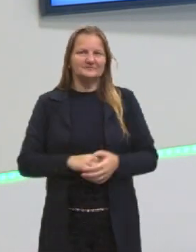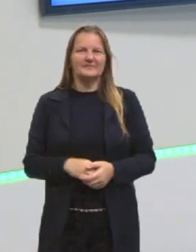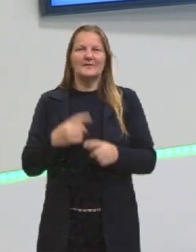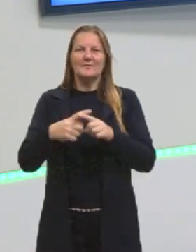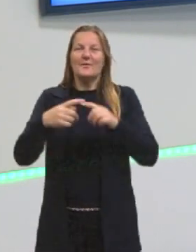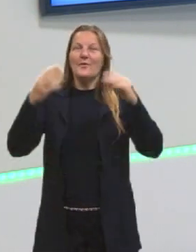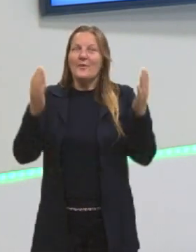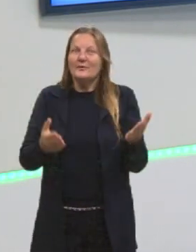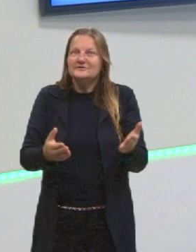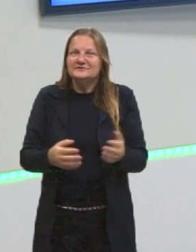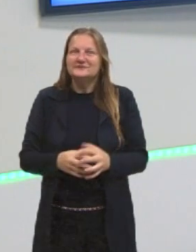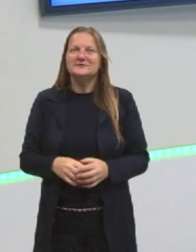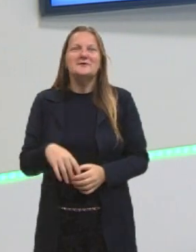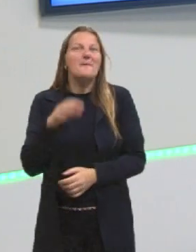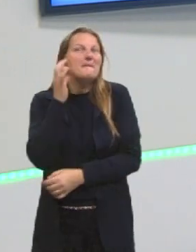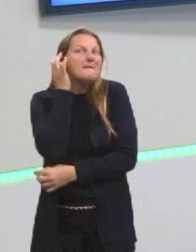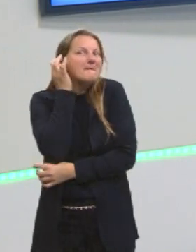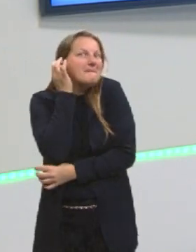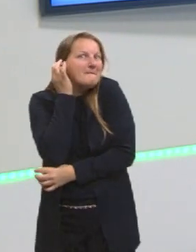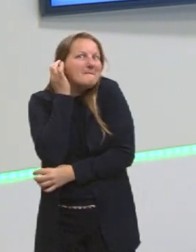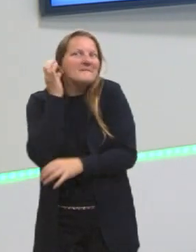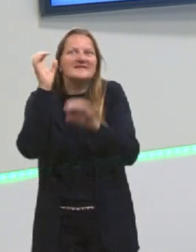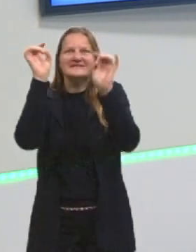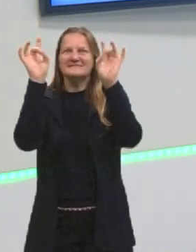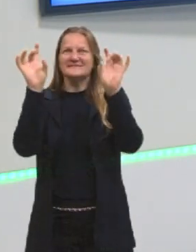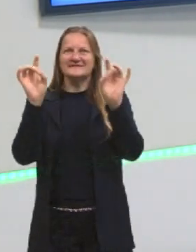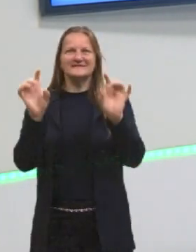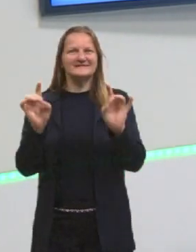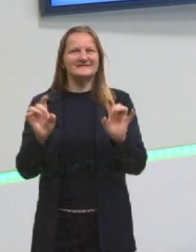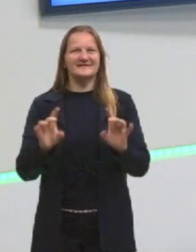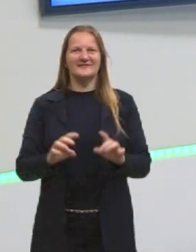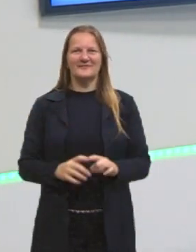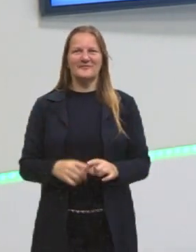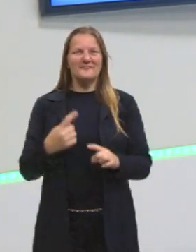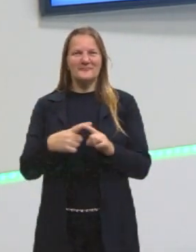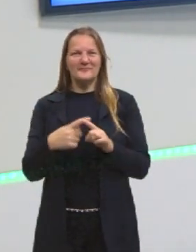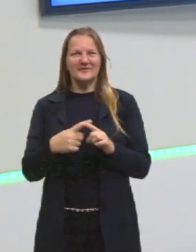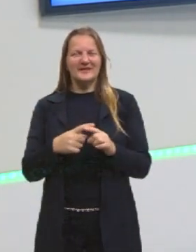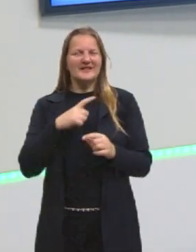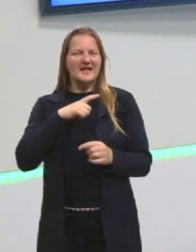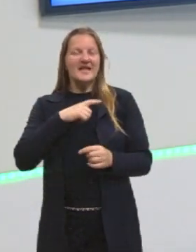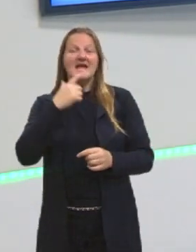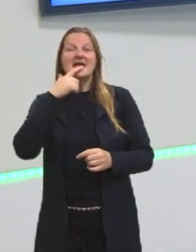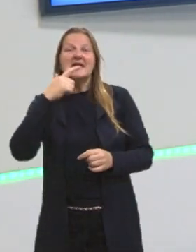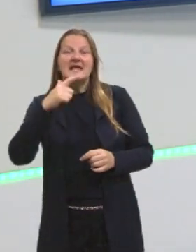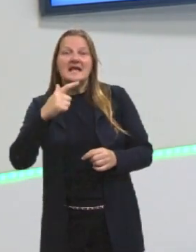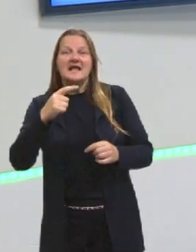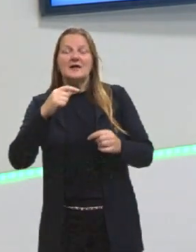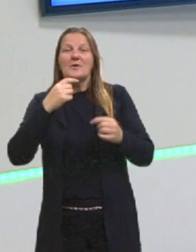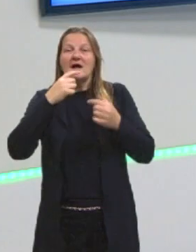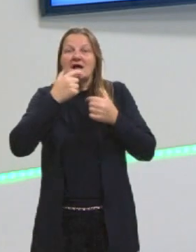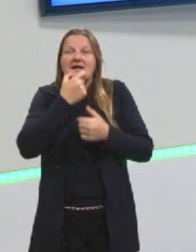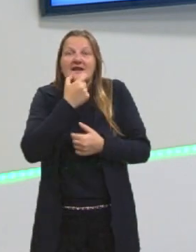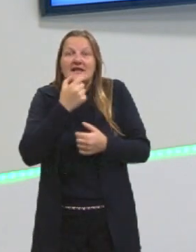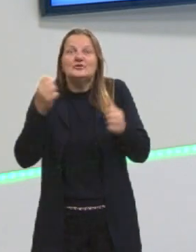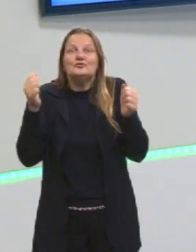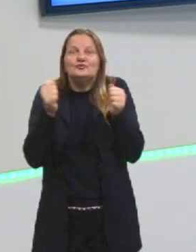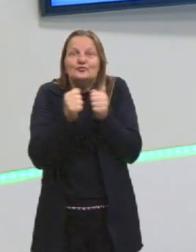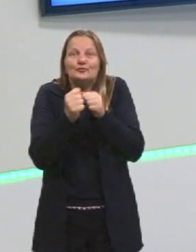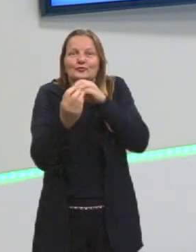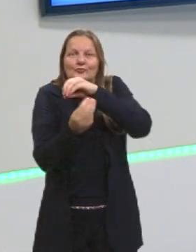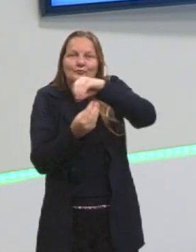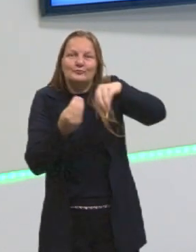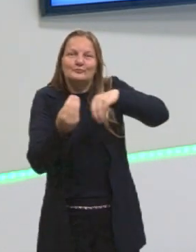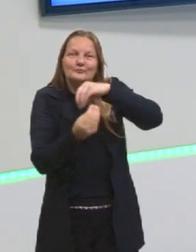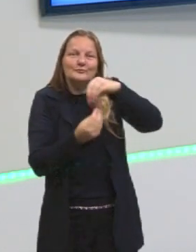hoje essa aula está mais do que especial, ela vem com a língua inglesa junto com a gente. E aí a gente